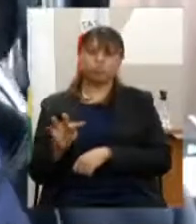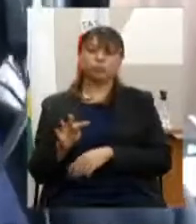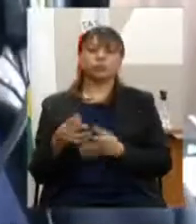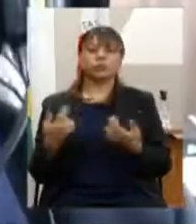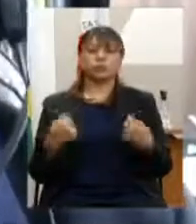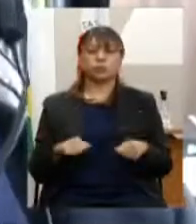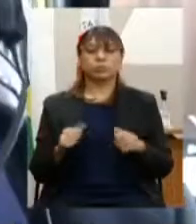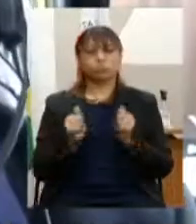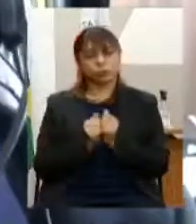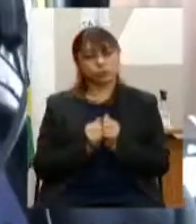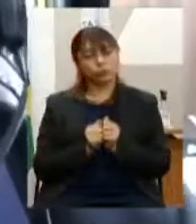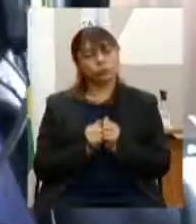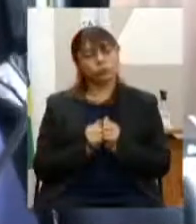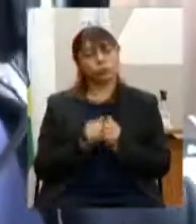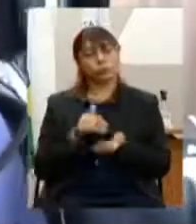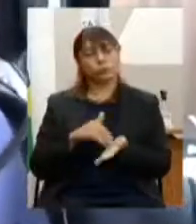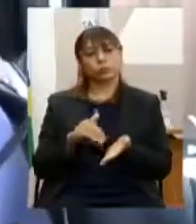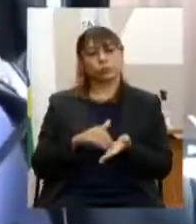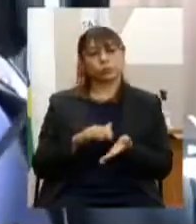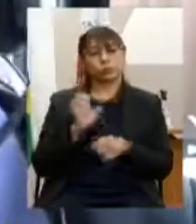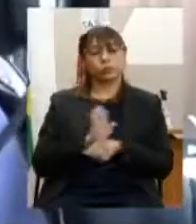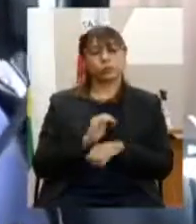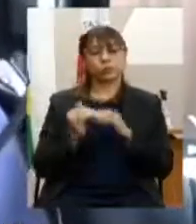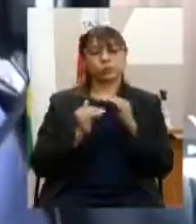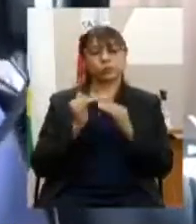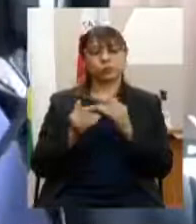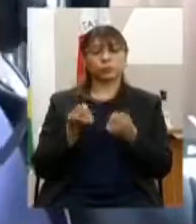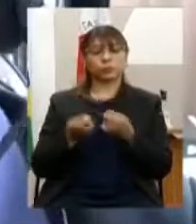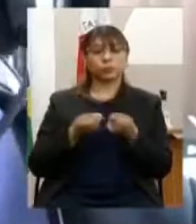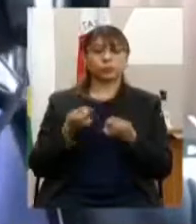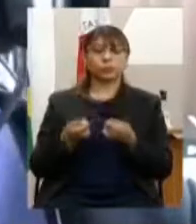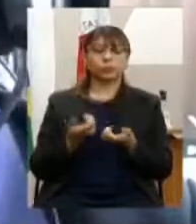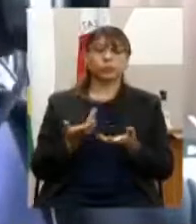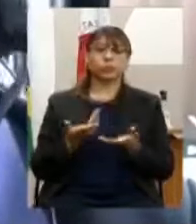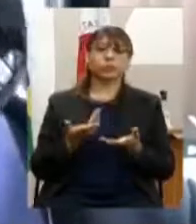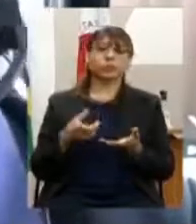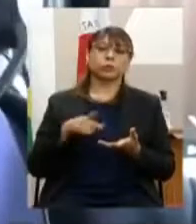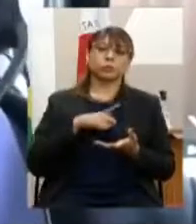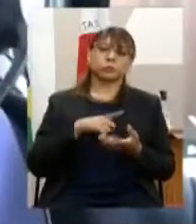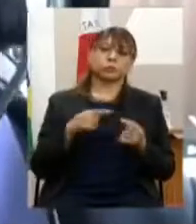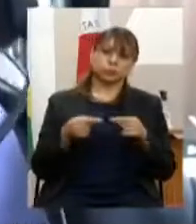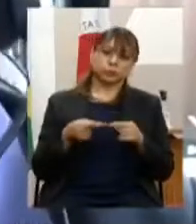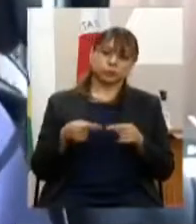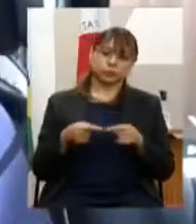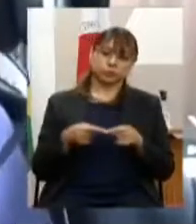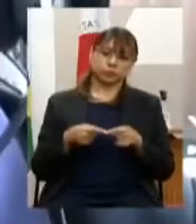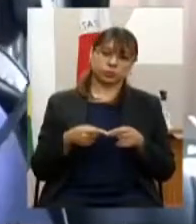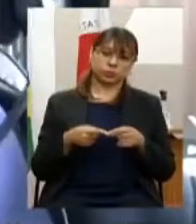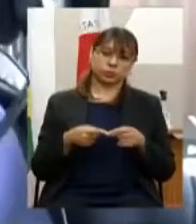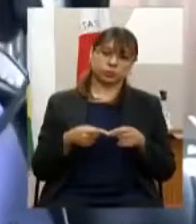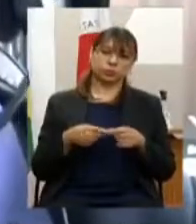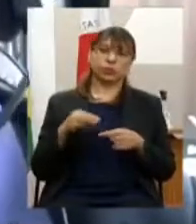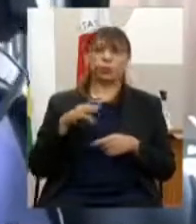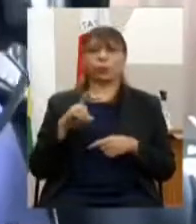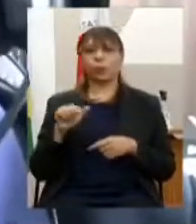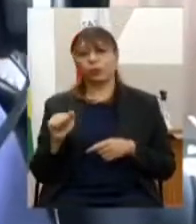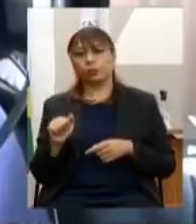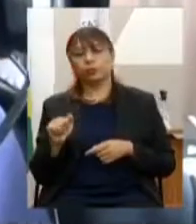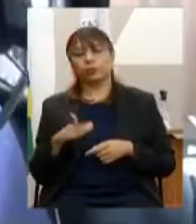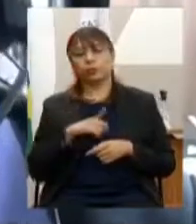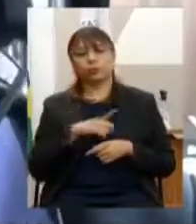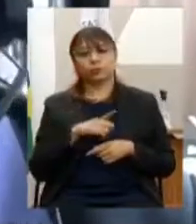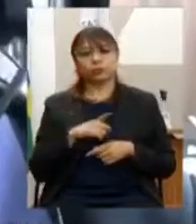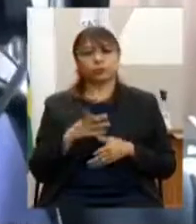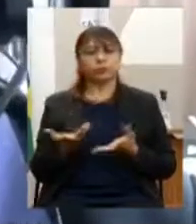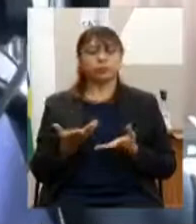Secretaria de Estado e Desenvolvimento Econômico sede acerca dos arranjos produtivos locais da moda já identificados